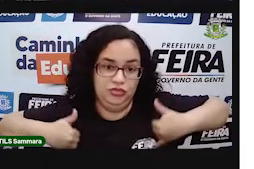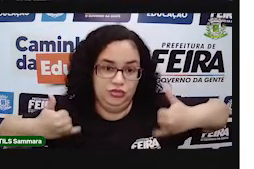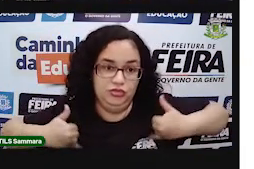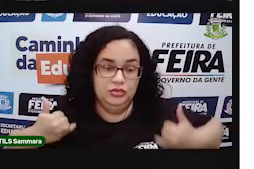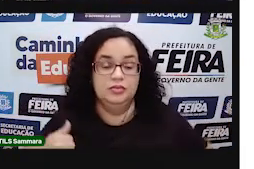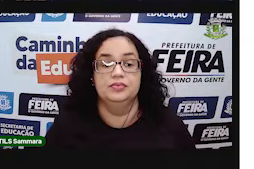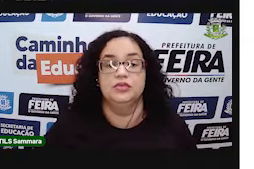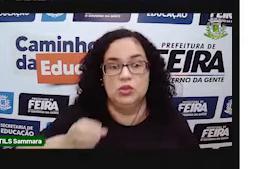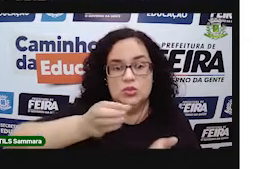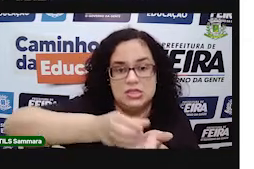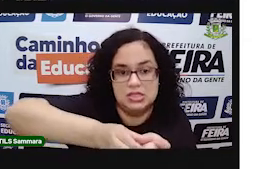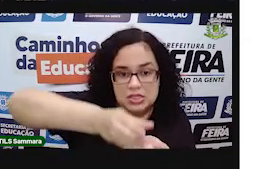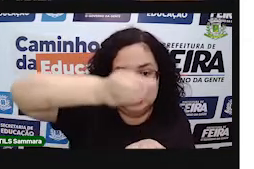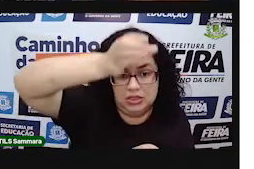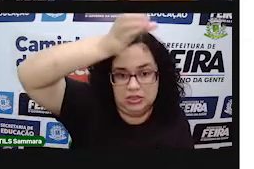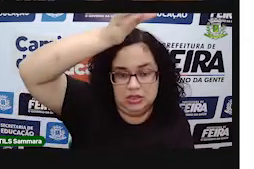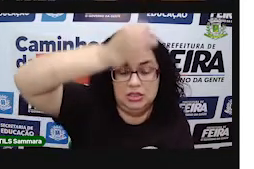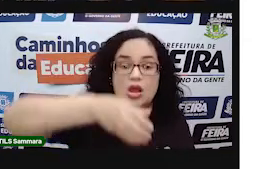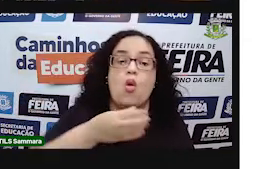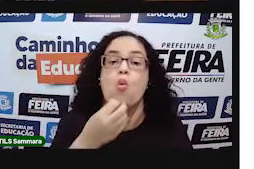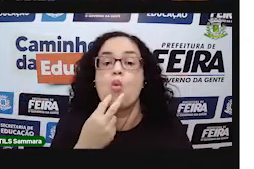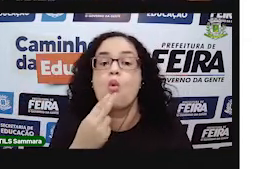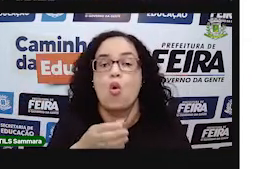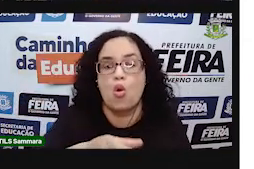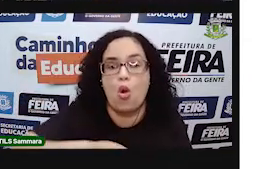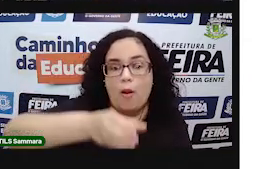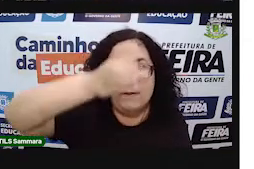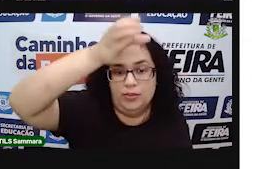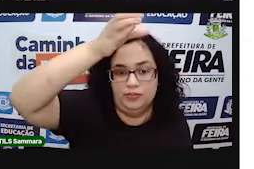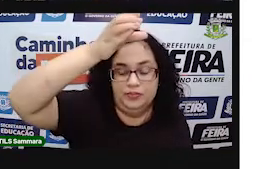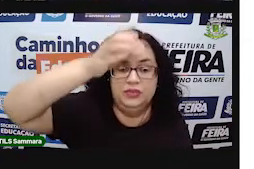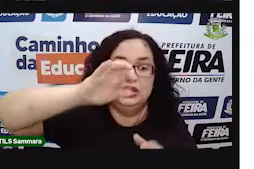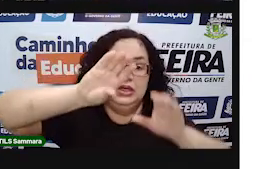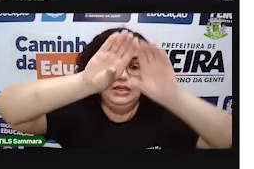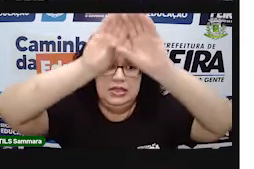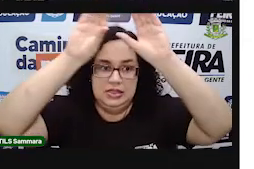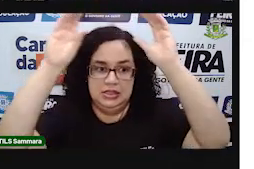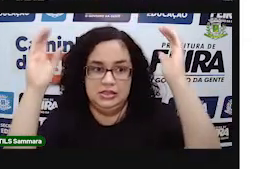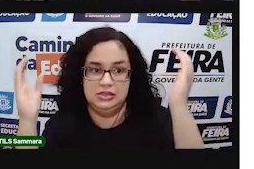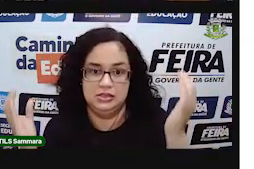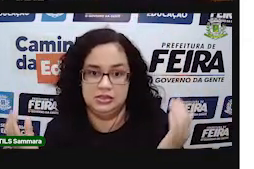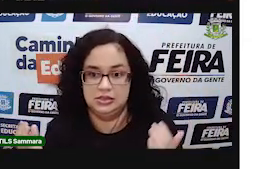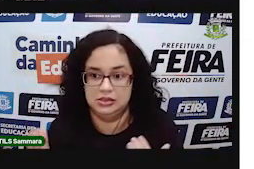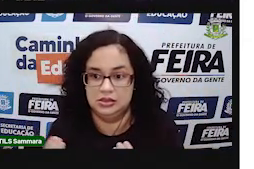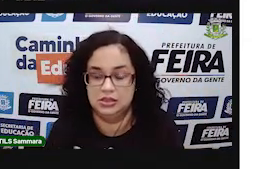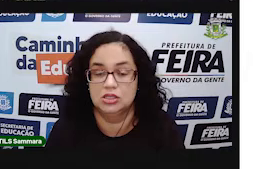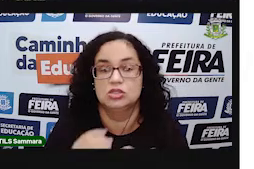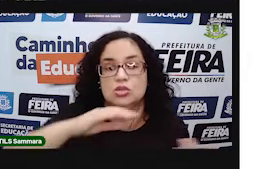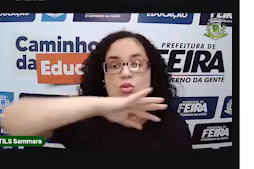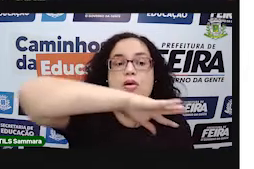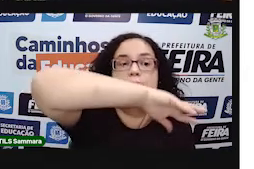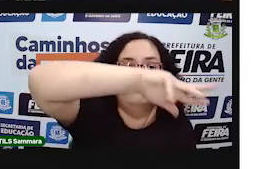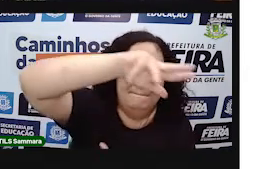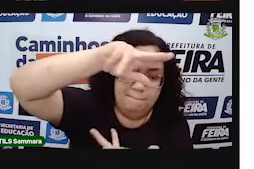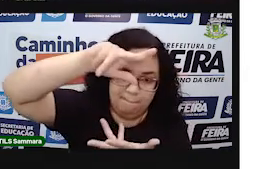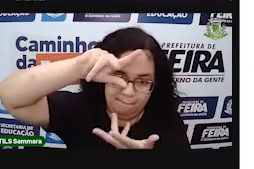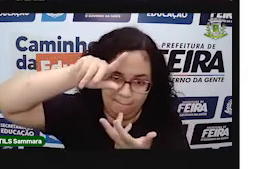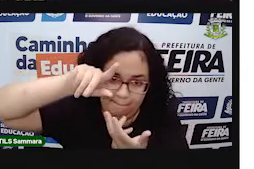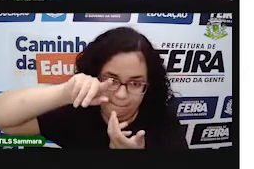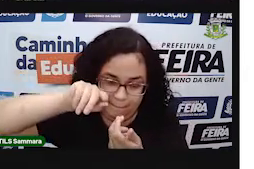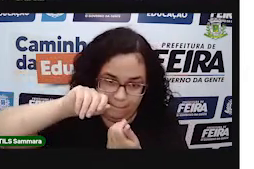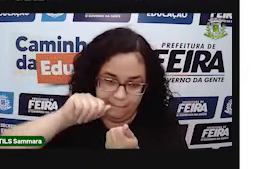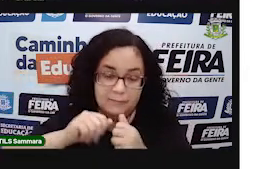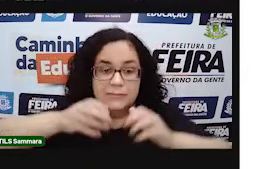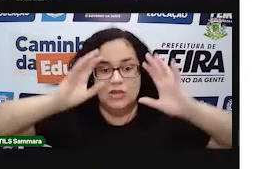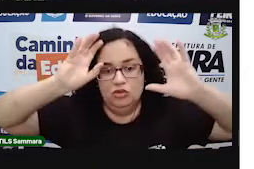O cilindro é um copo. E a esfera, o nosso planeta Terra, né?